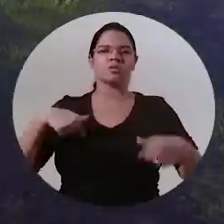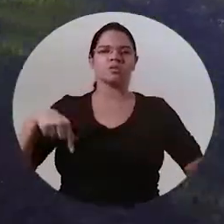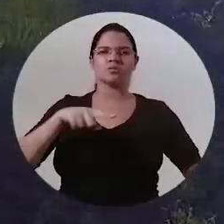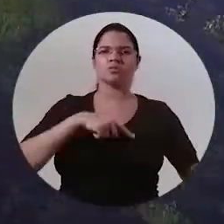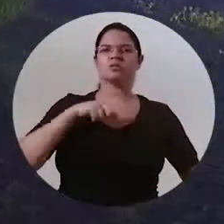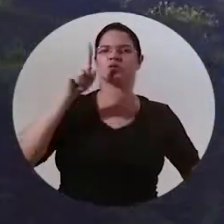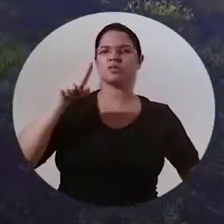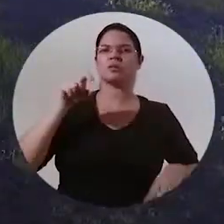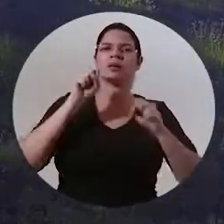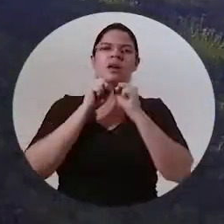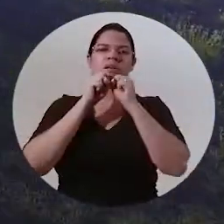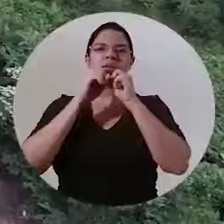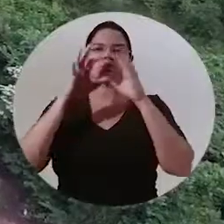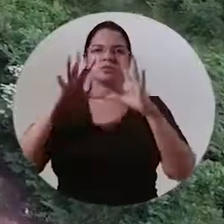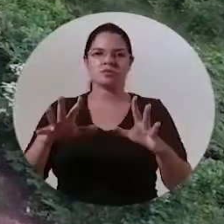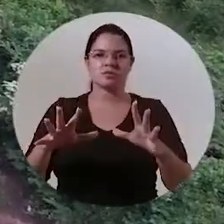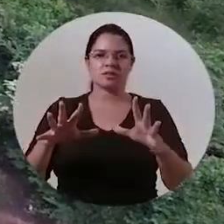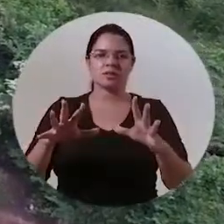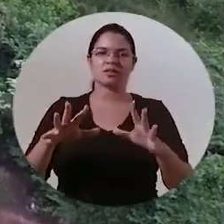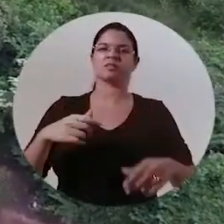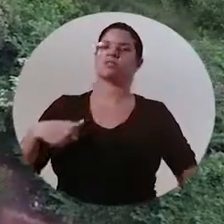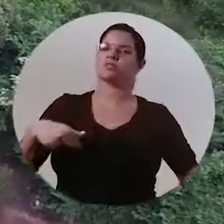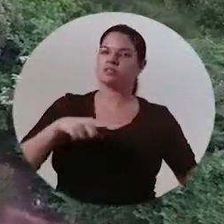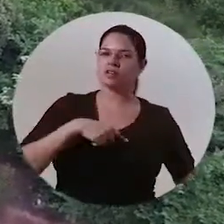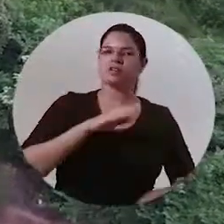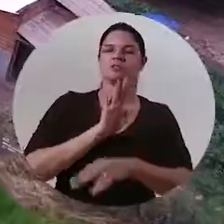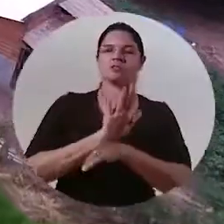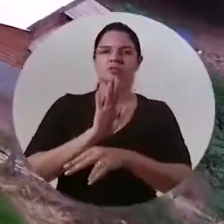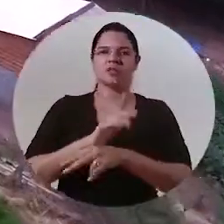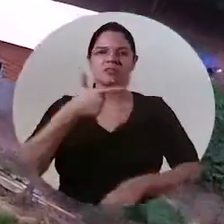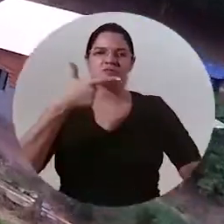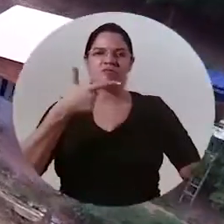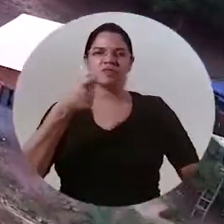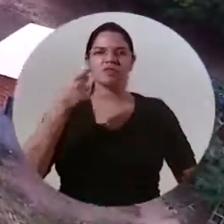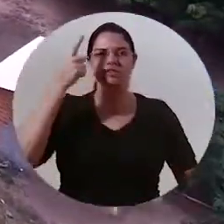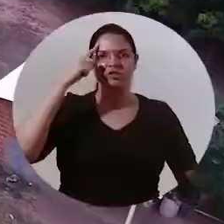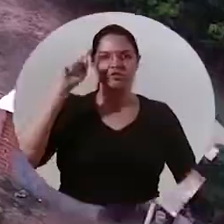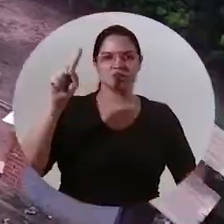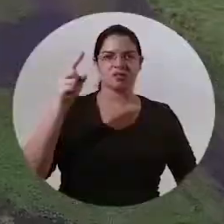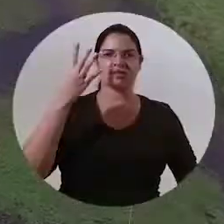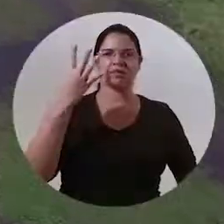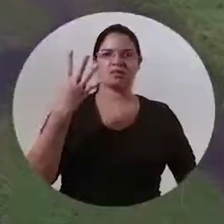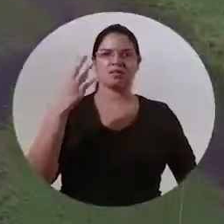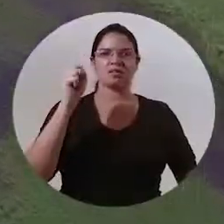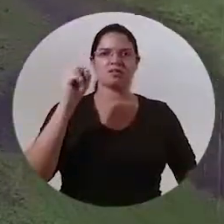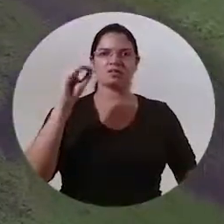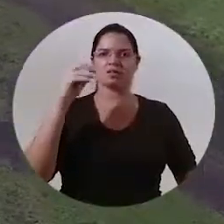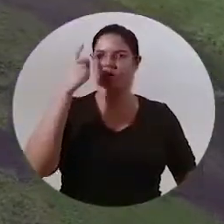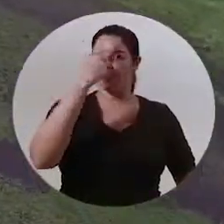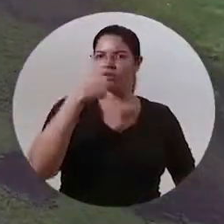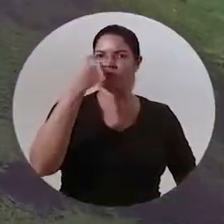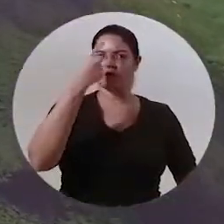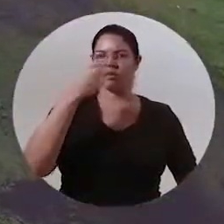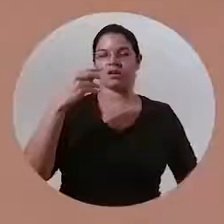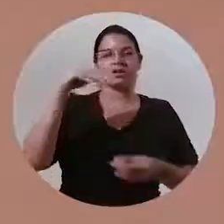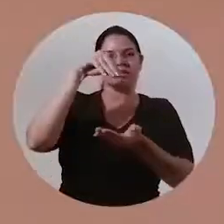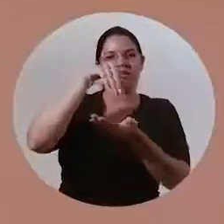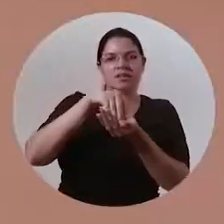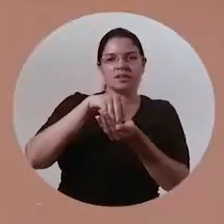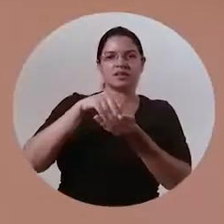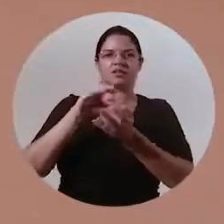e abençoamos um giro de 20 dias 480 horas dentro do Pantanal